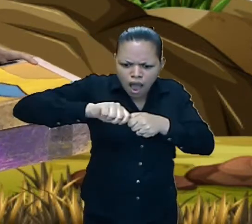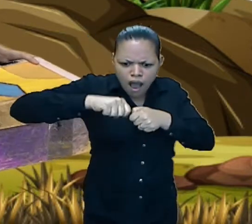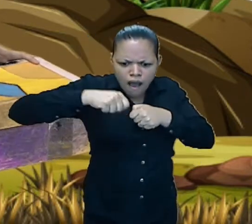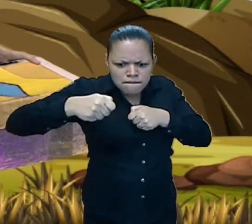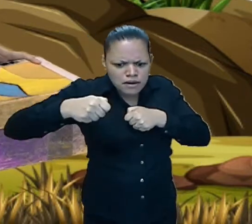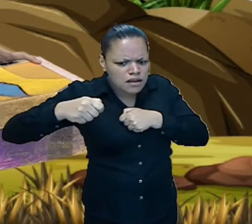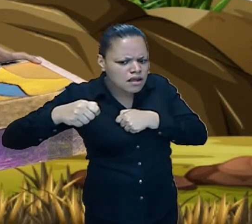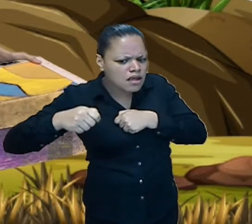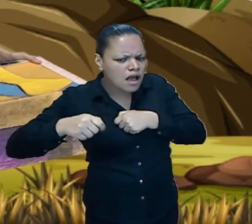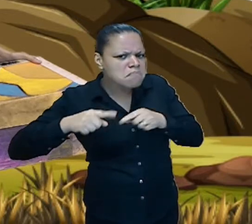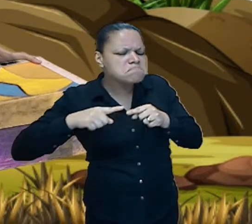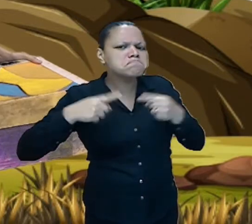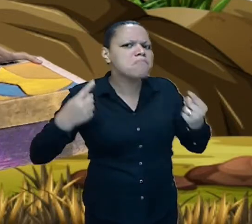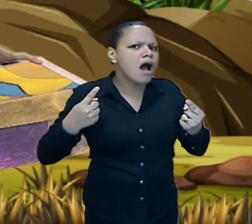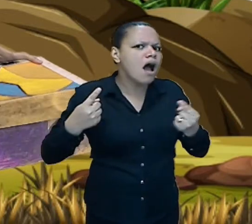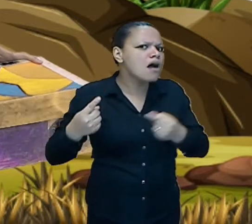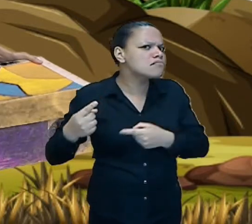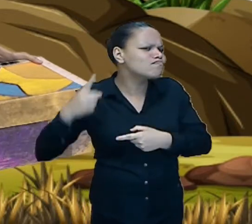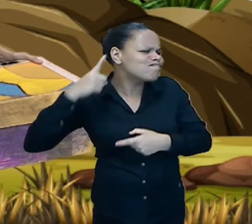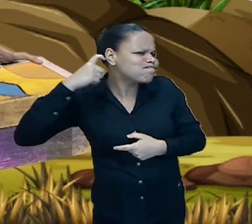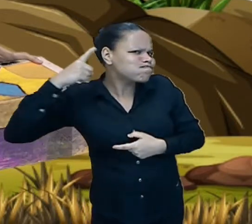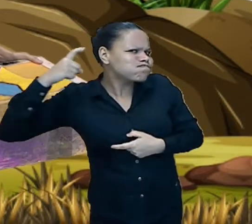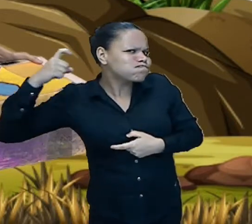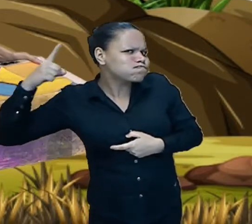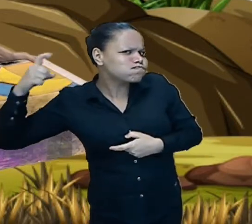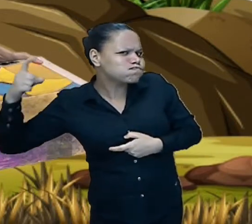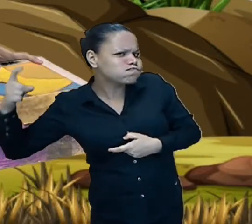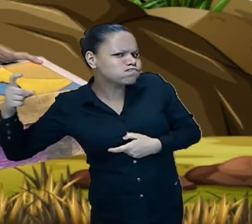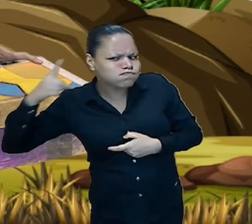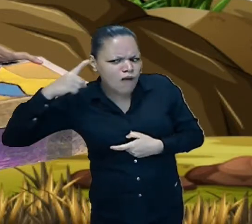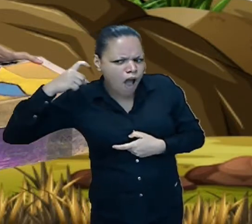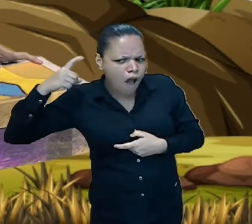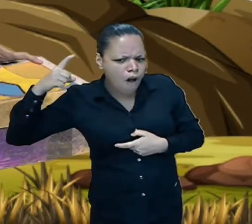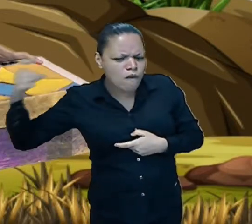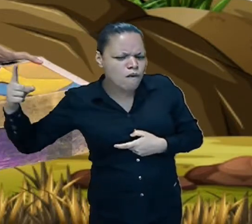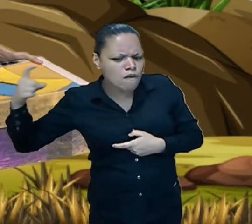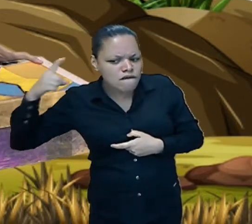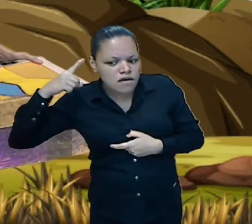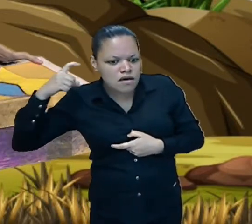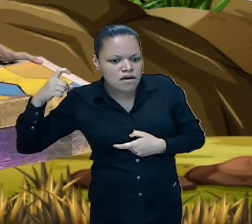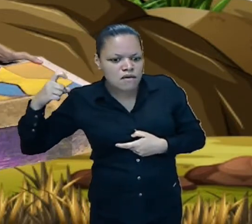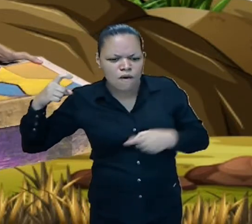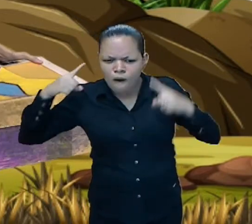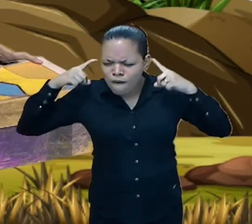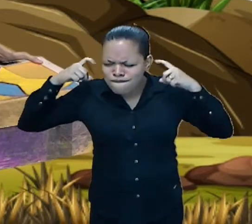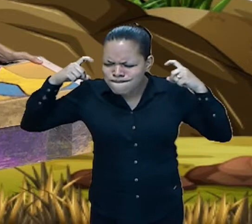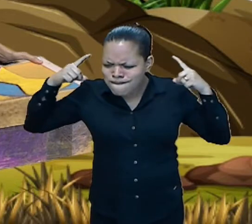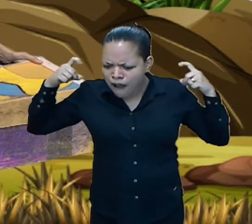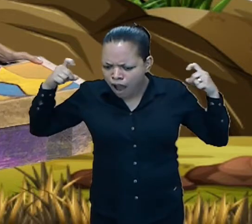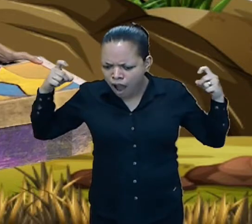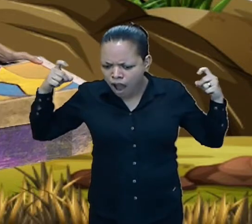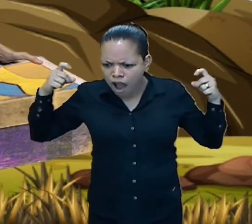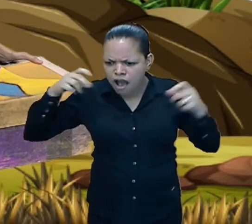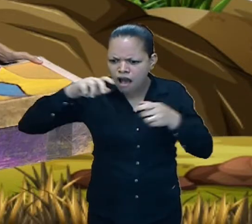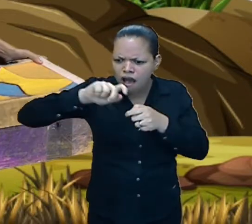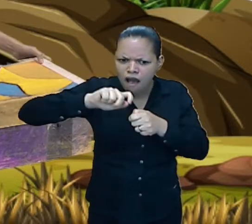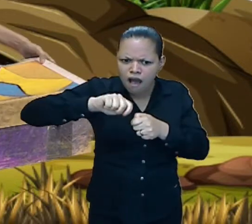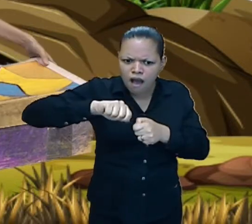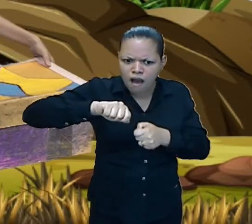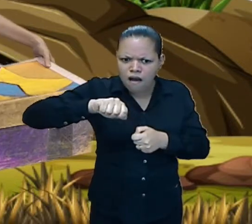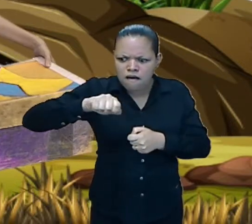escutou um ruído lá dentro aí ele achou melhor abrir logo